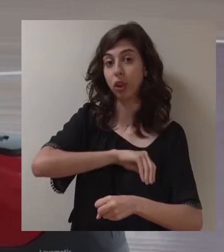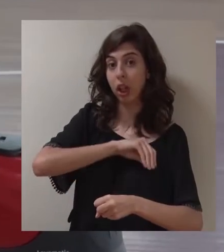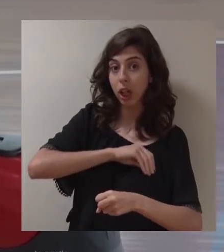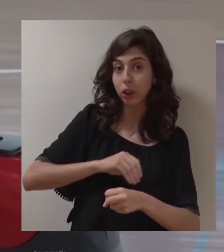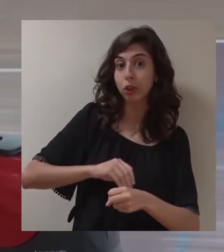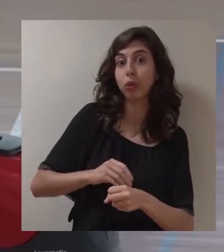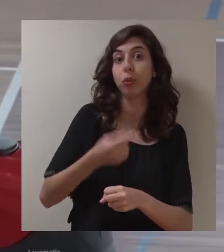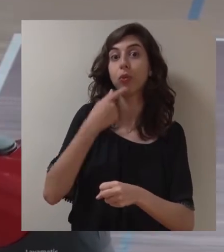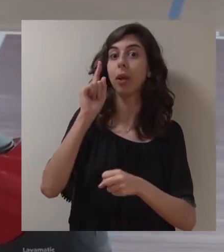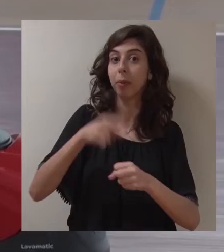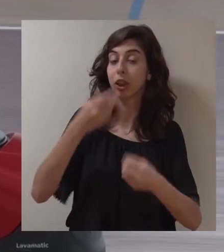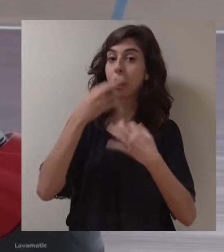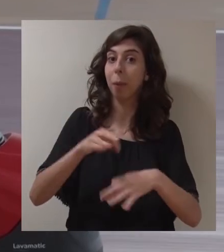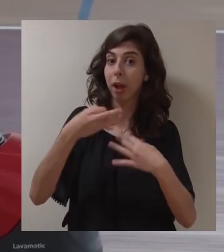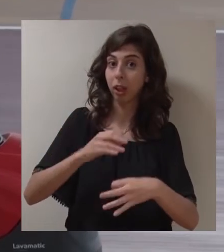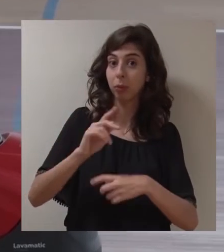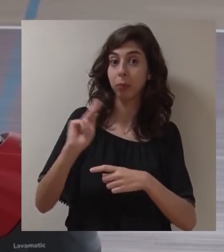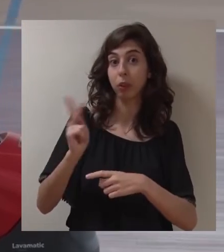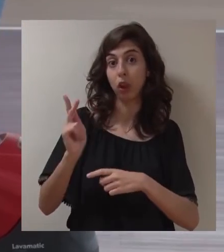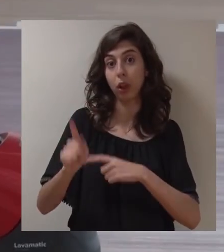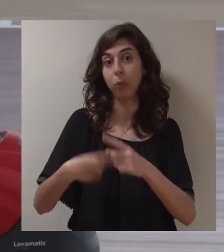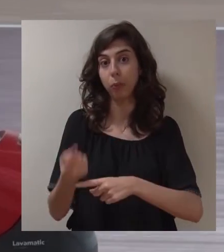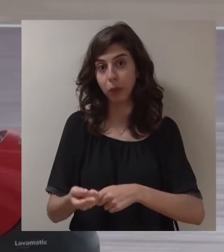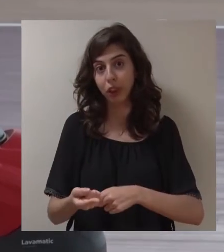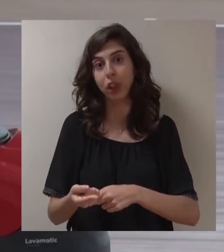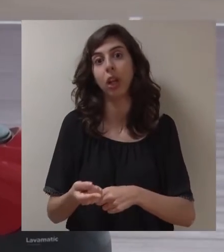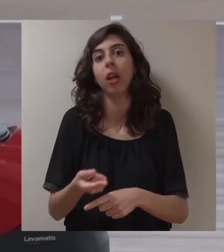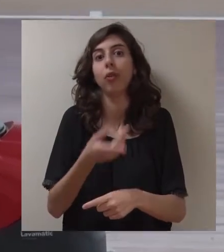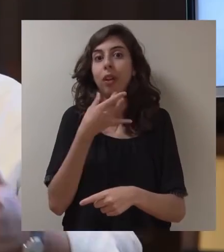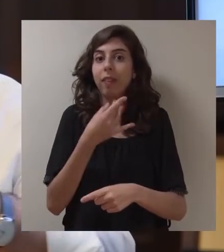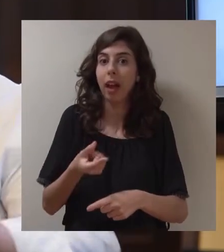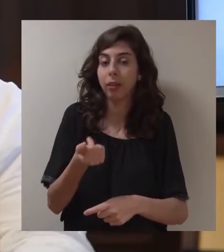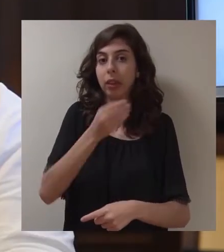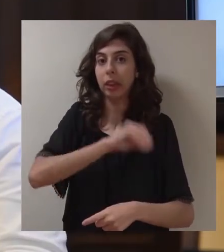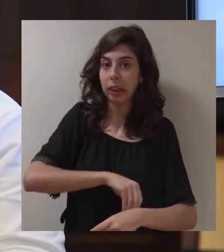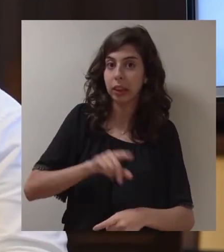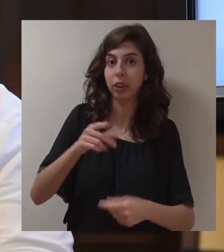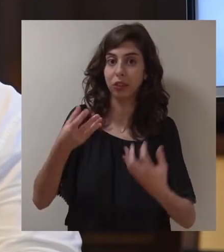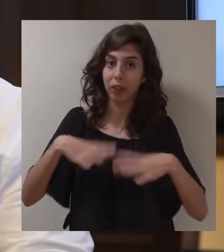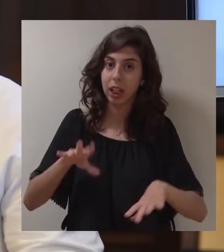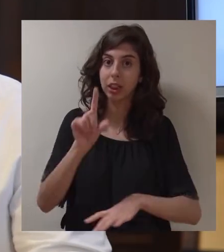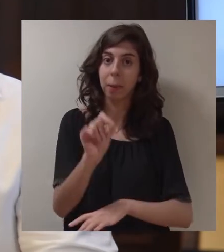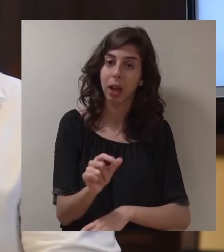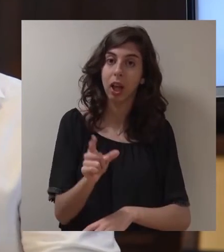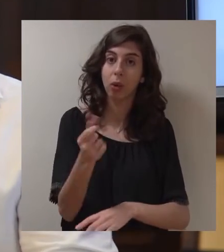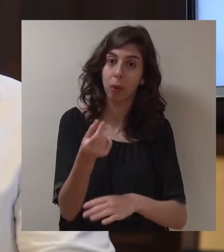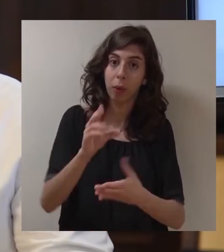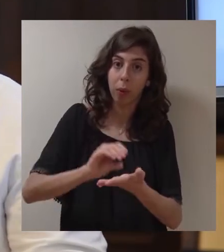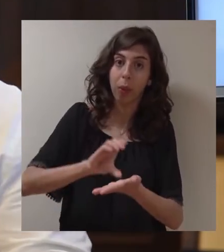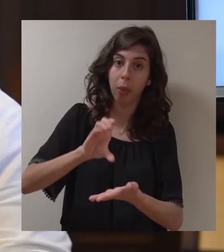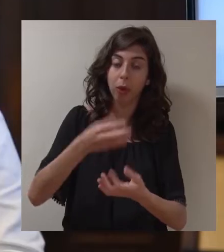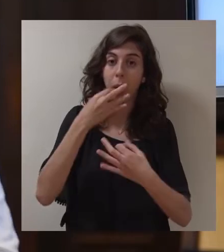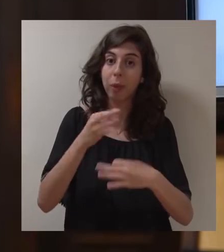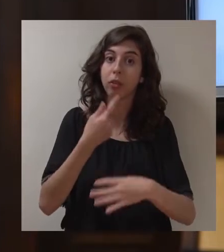dos salários, depois do período da Troika, a reposição do subsídio de Natal, o subsídio de férias, a reposição da massa salarial que foi cortada na altura da Troika